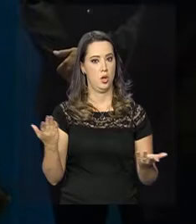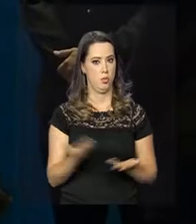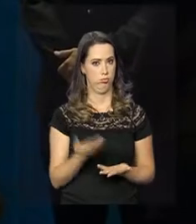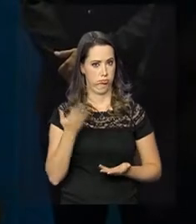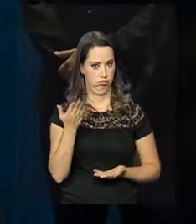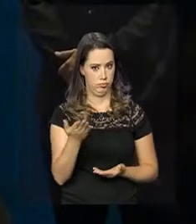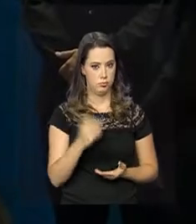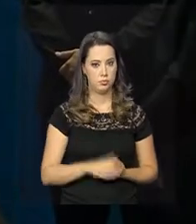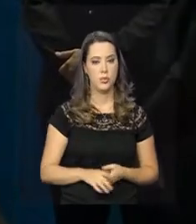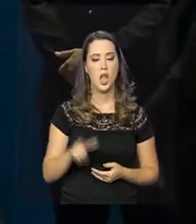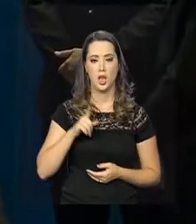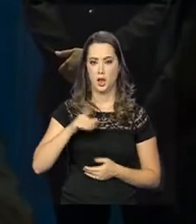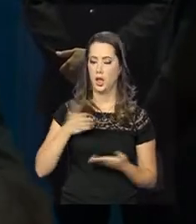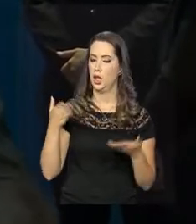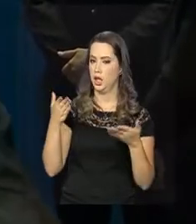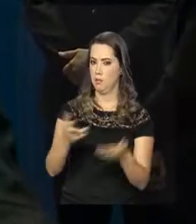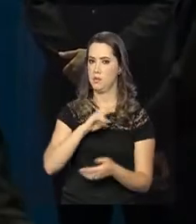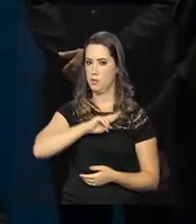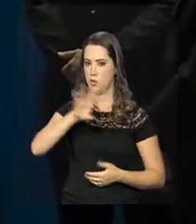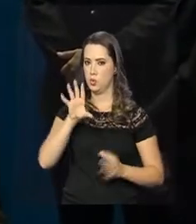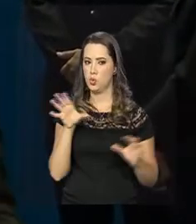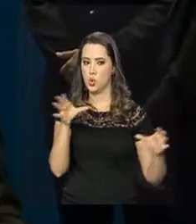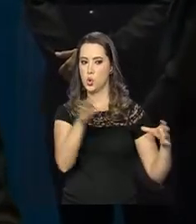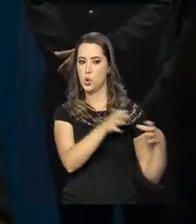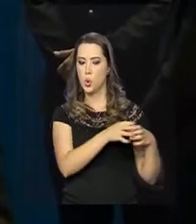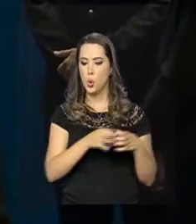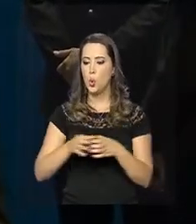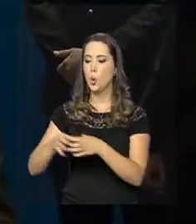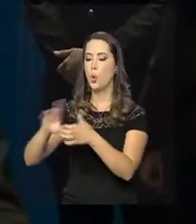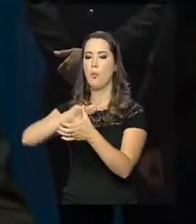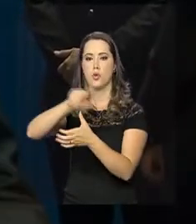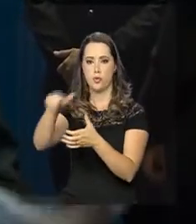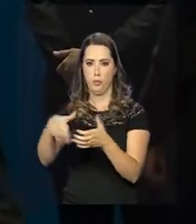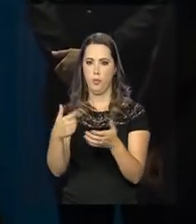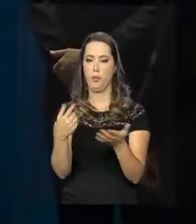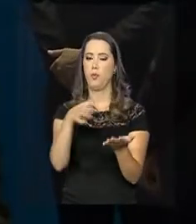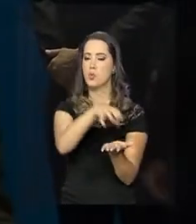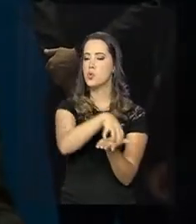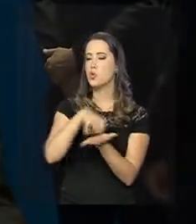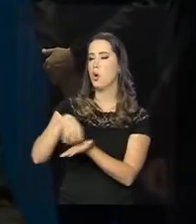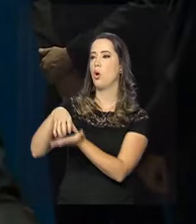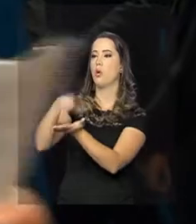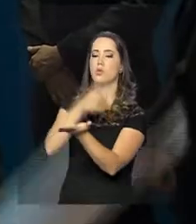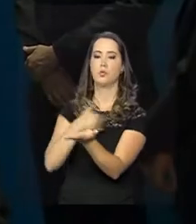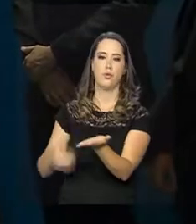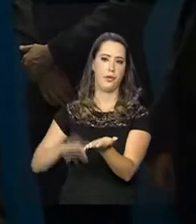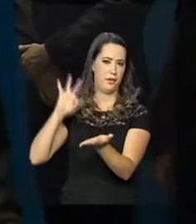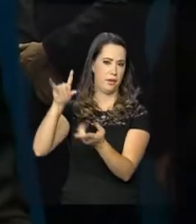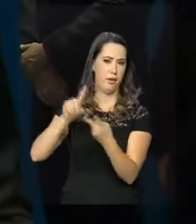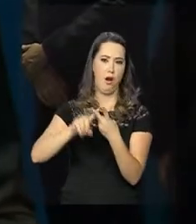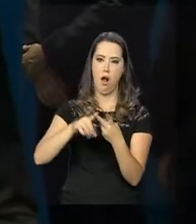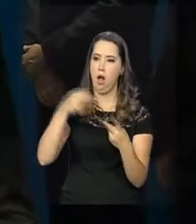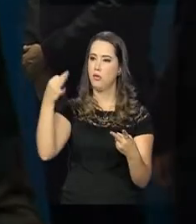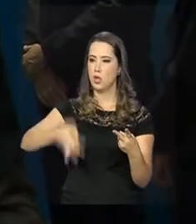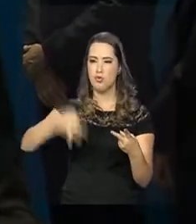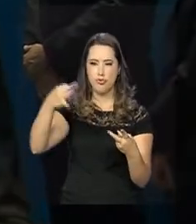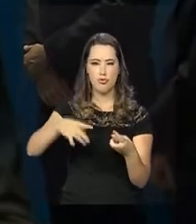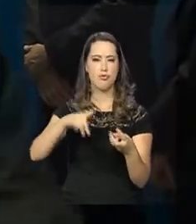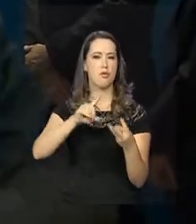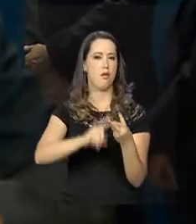ter a participação aí de representantes de todos esses órgãos que eu falei, também de representantes do Judiciário, do Ministério